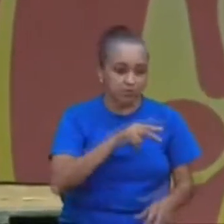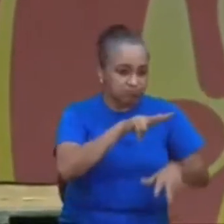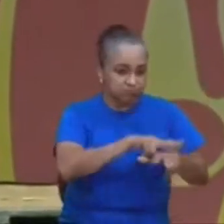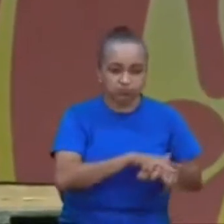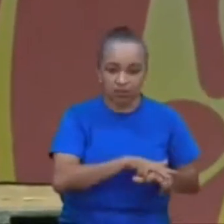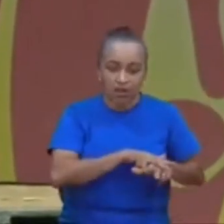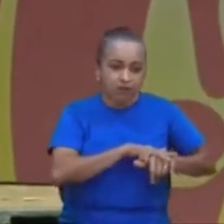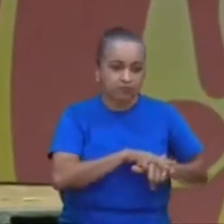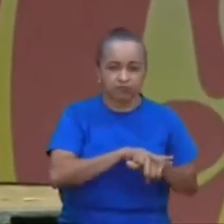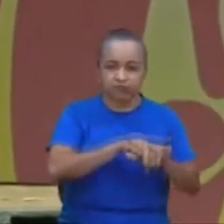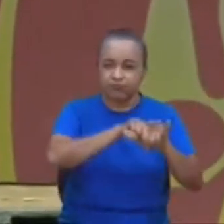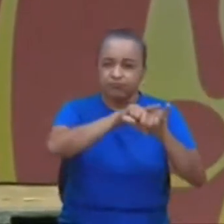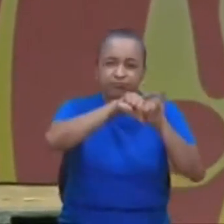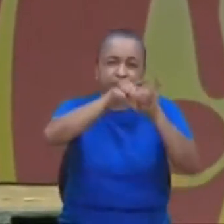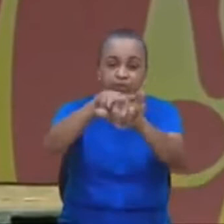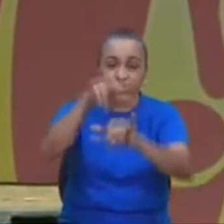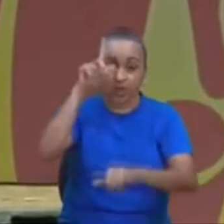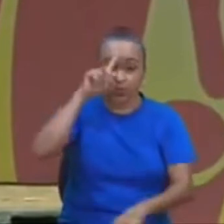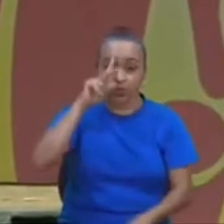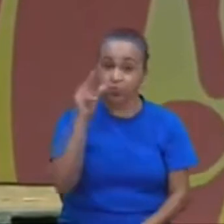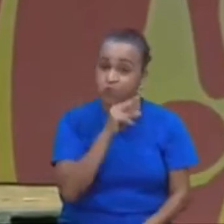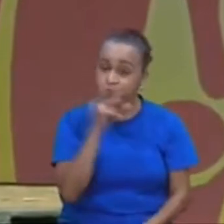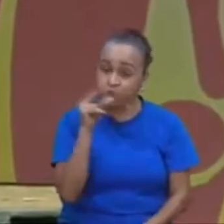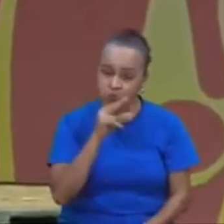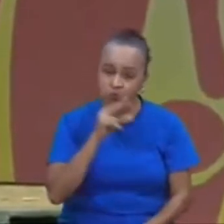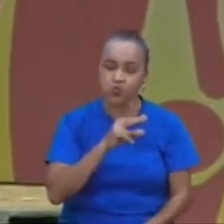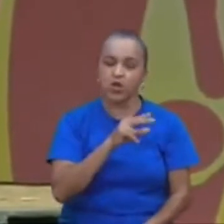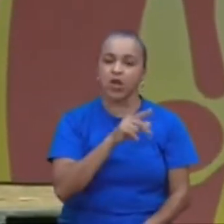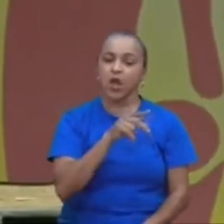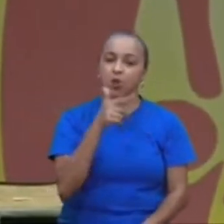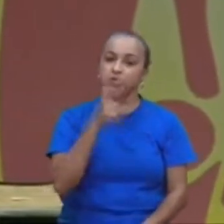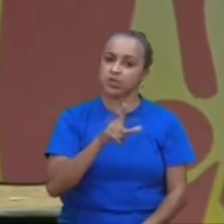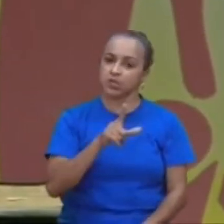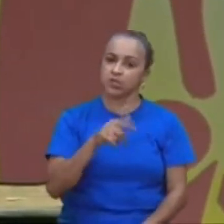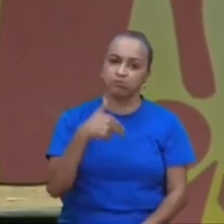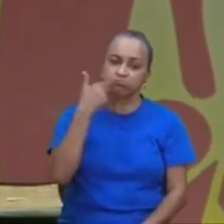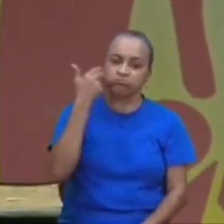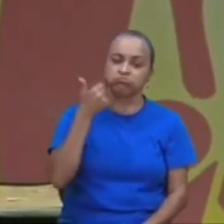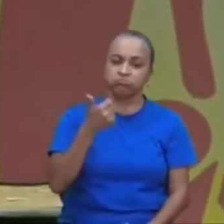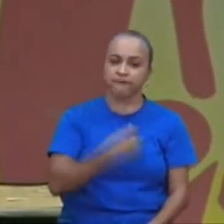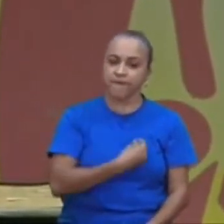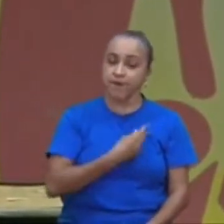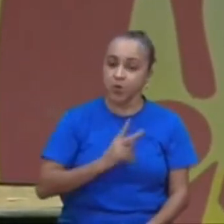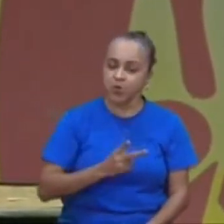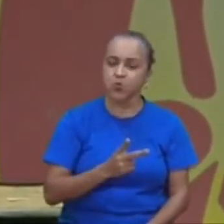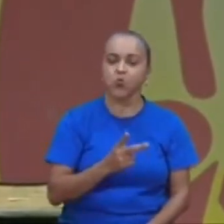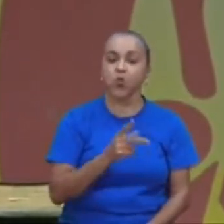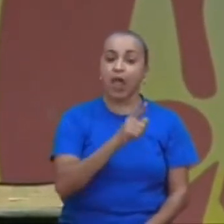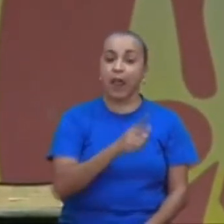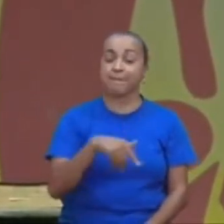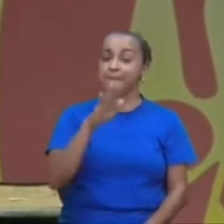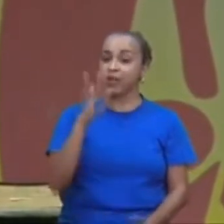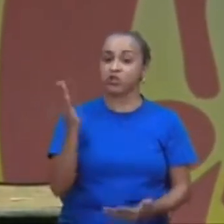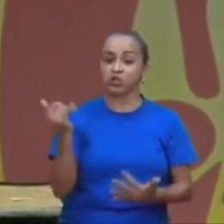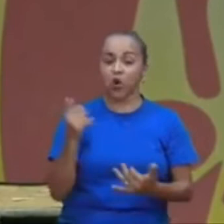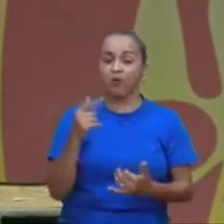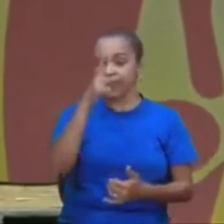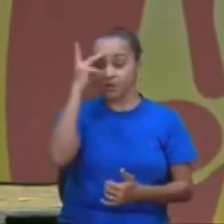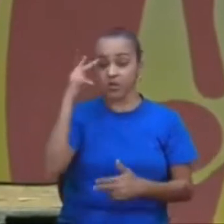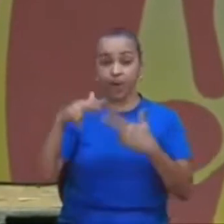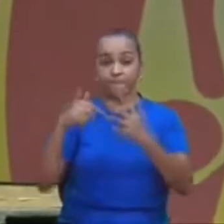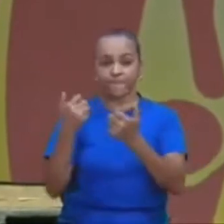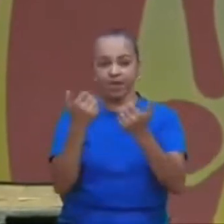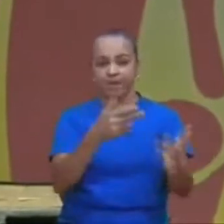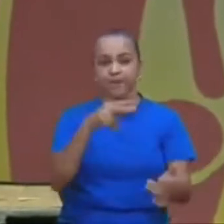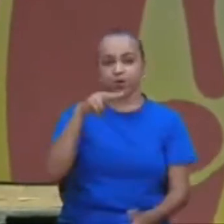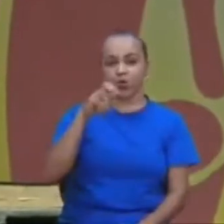sobreviver. E hoje, ela foi a pessoa mais jovem a receber um prêmio Nobel da Paz.